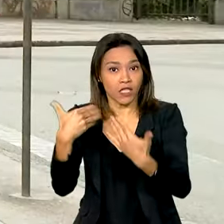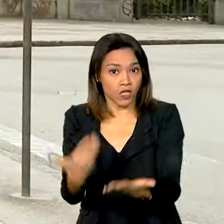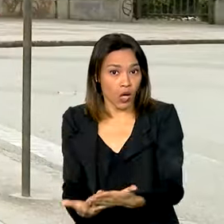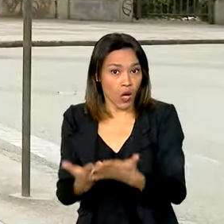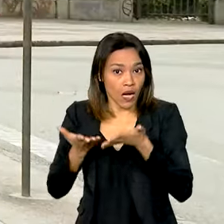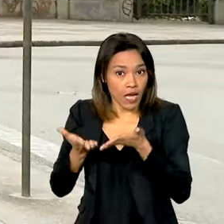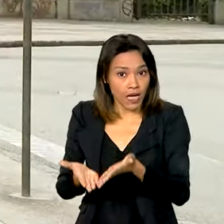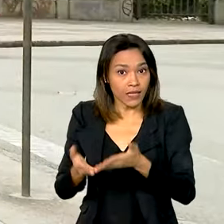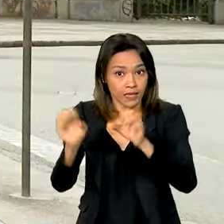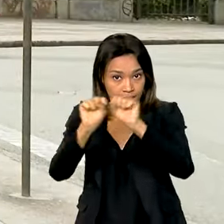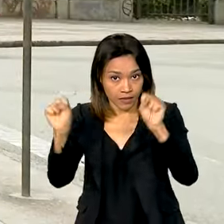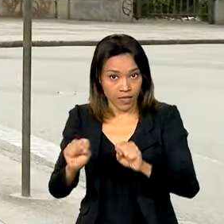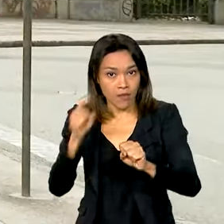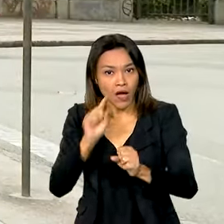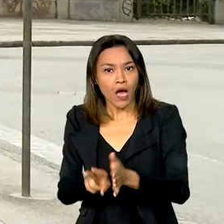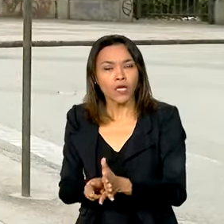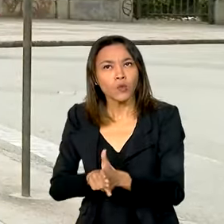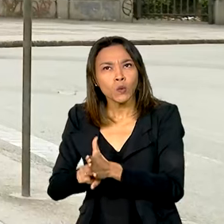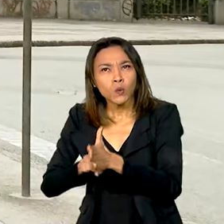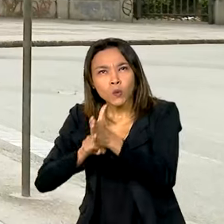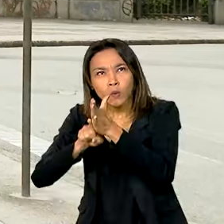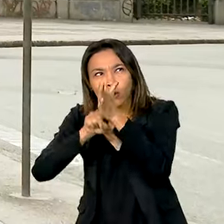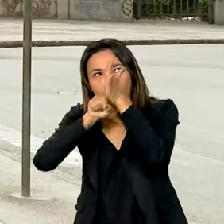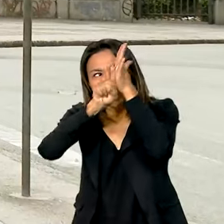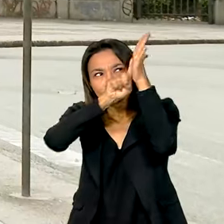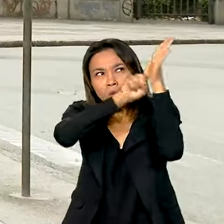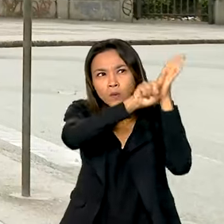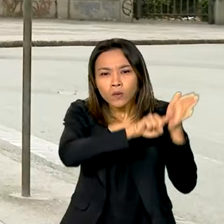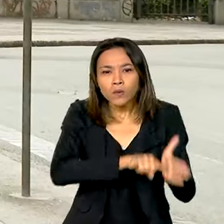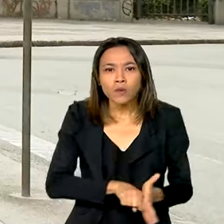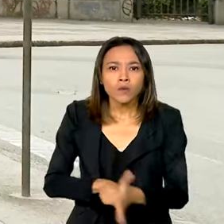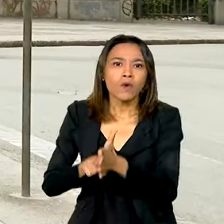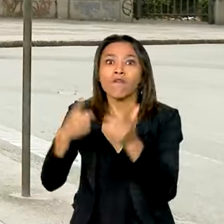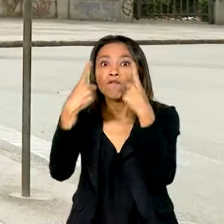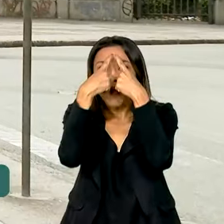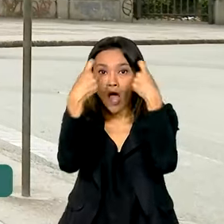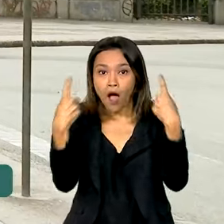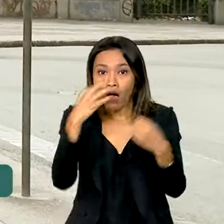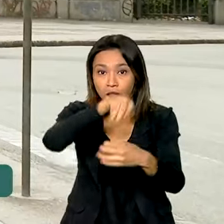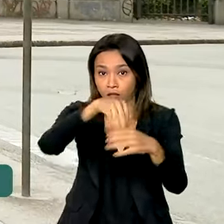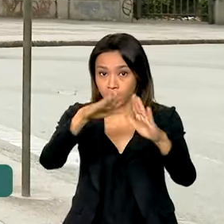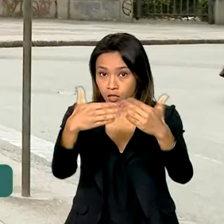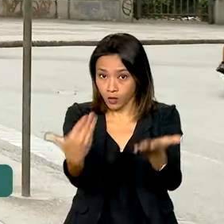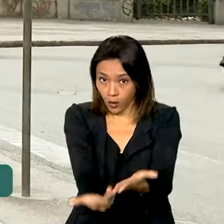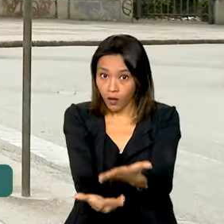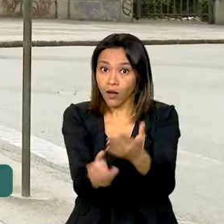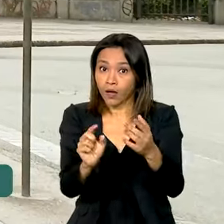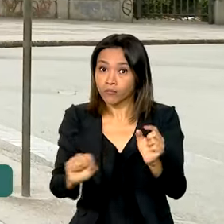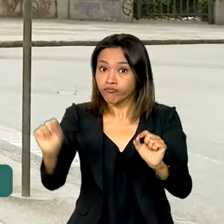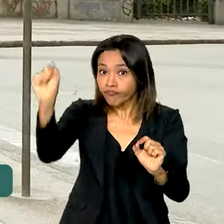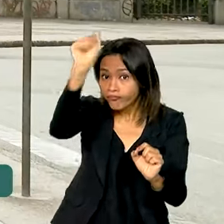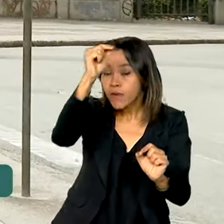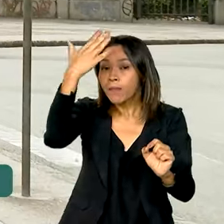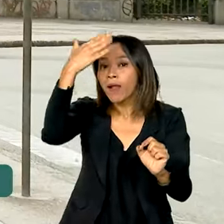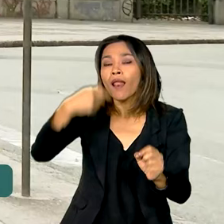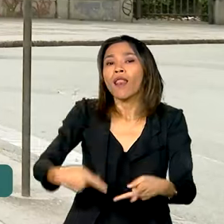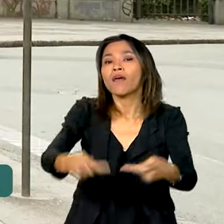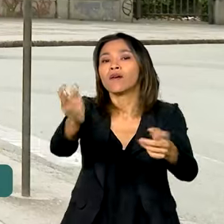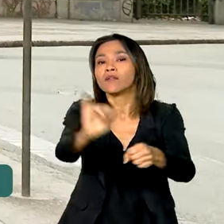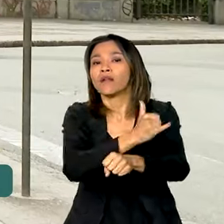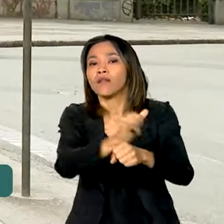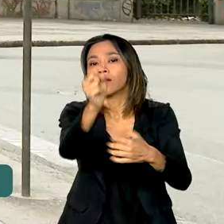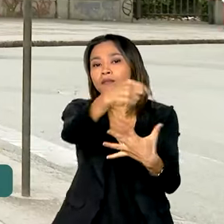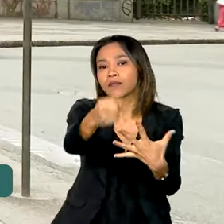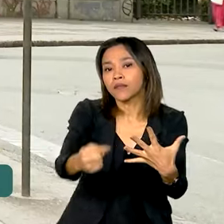vai mapear as ocorrências de violência dentro das escolas para criar medidas e soluções no sentido de levar segurança